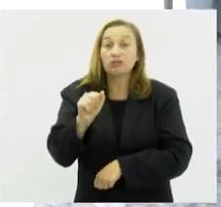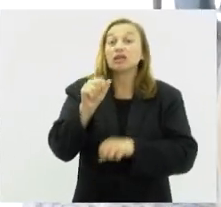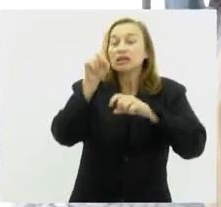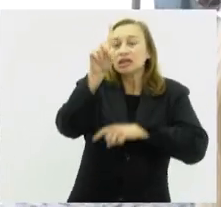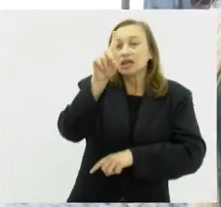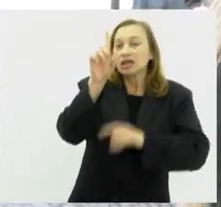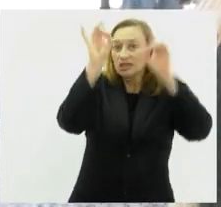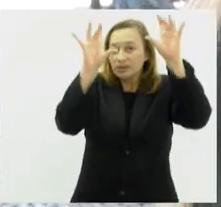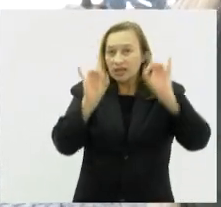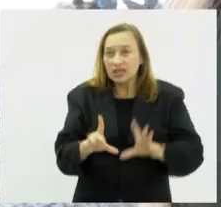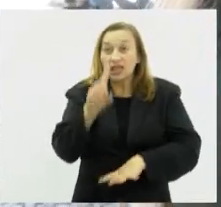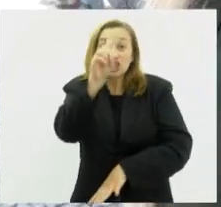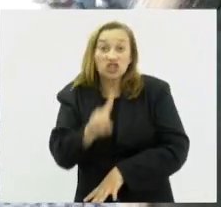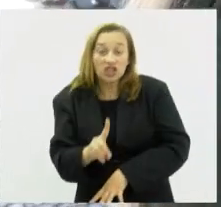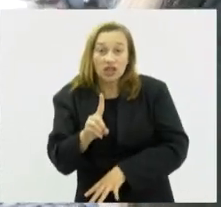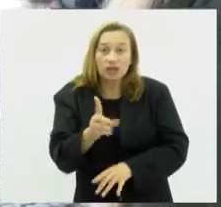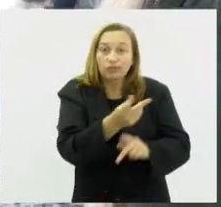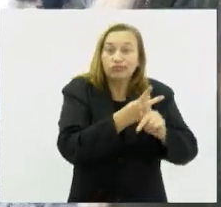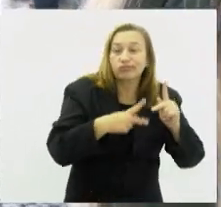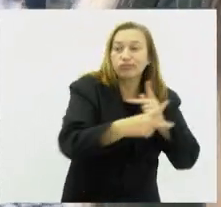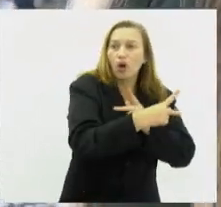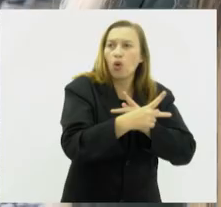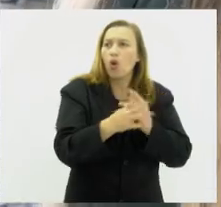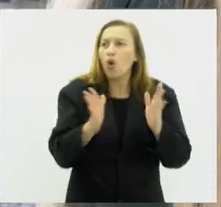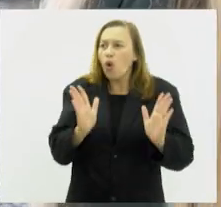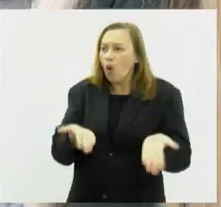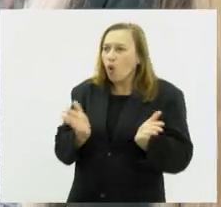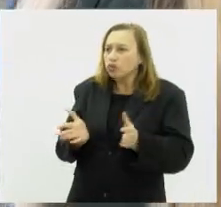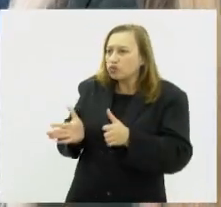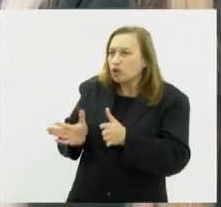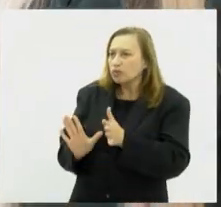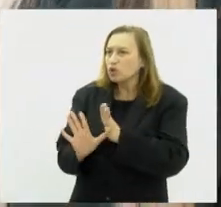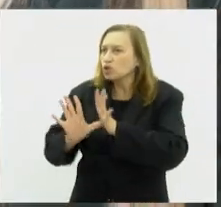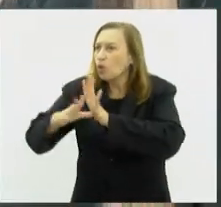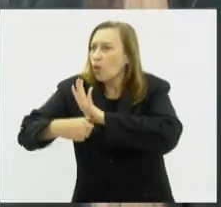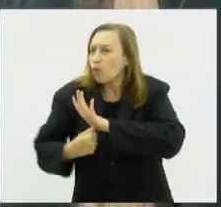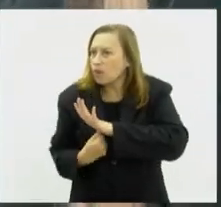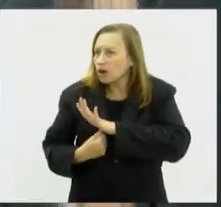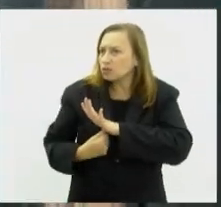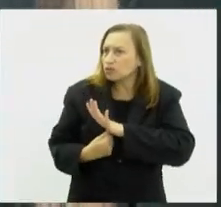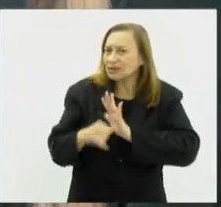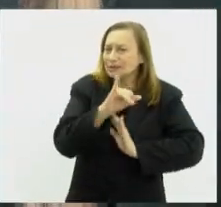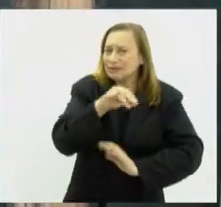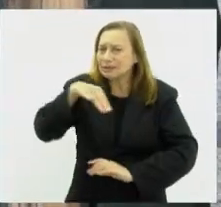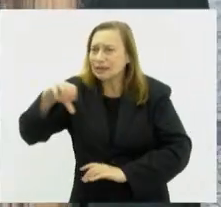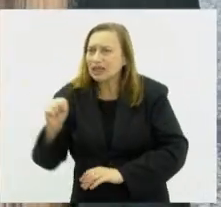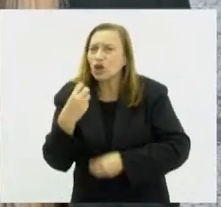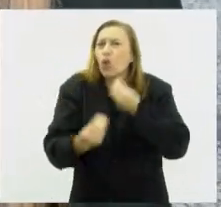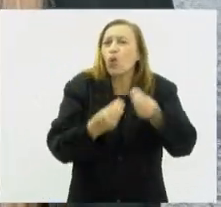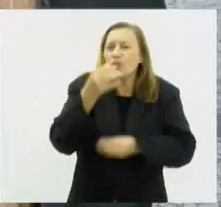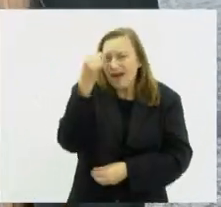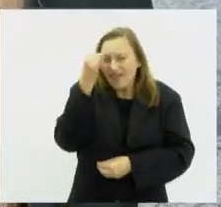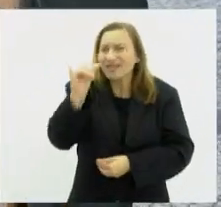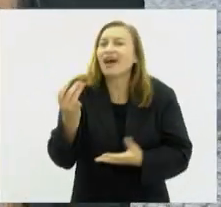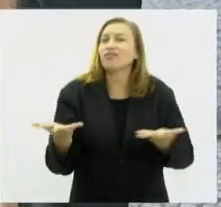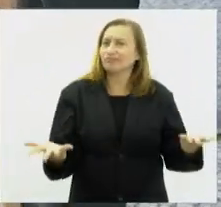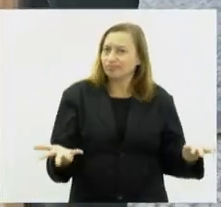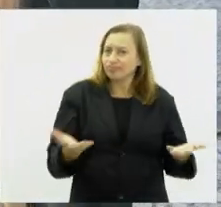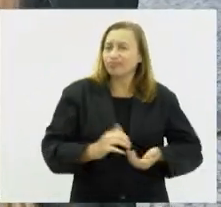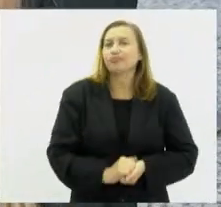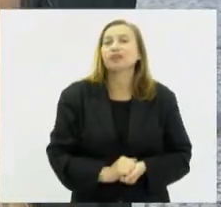previdenciário. Kátia, os bandidos dessa vez estão se passando por funcionários do INSS. Como identificar e evitar cair nesse golpe? Bom dia.